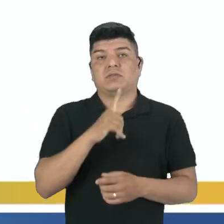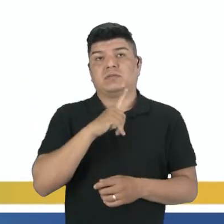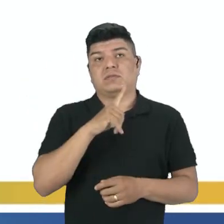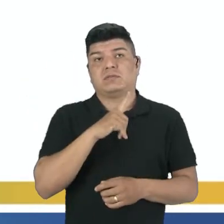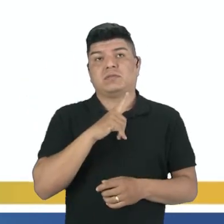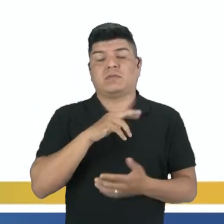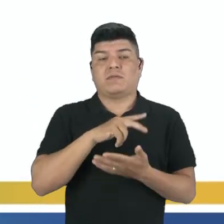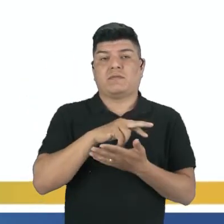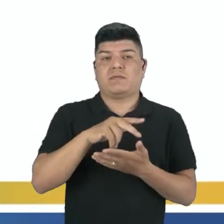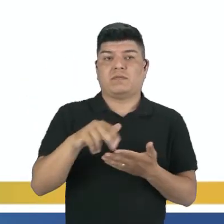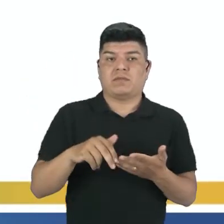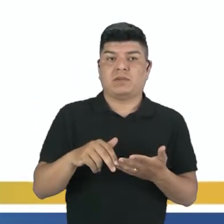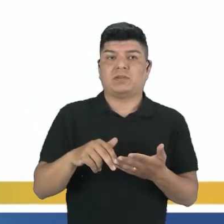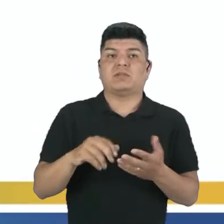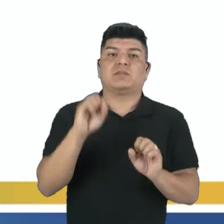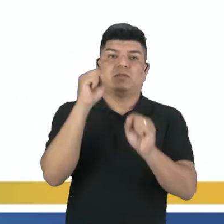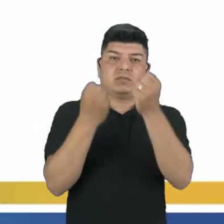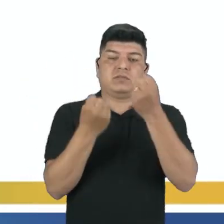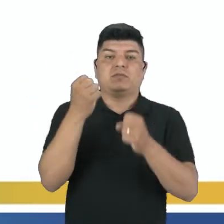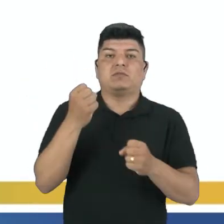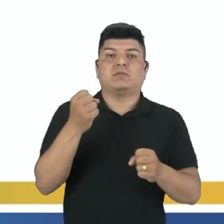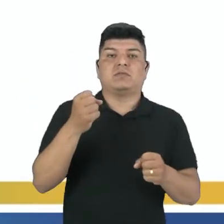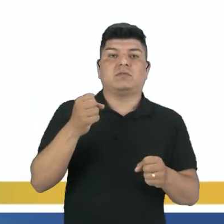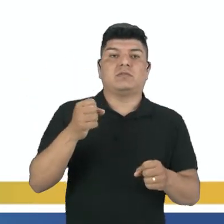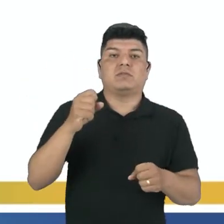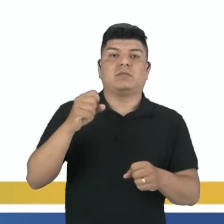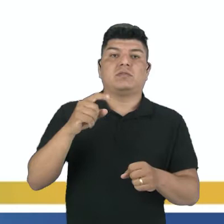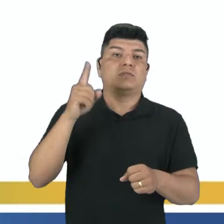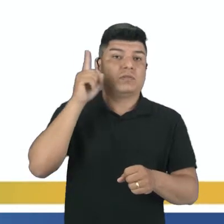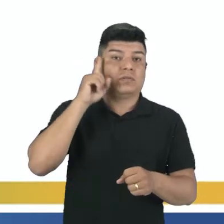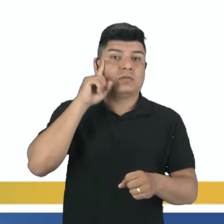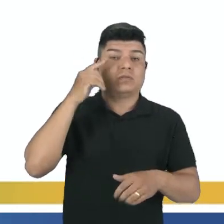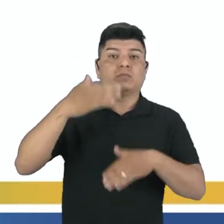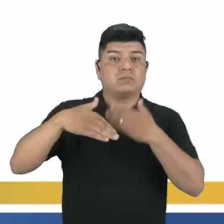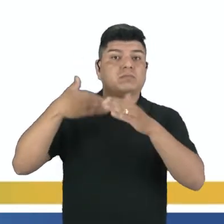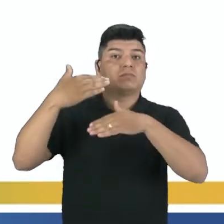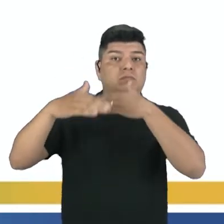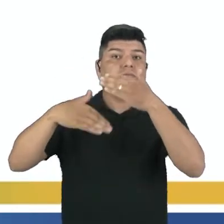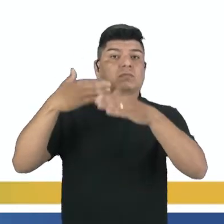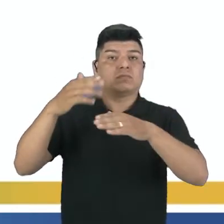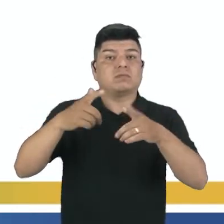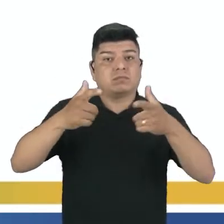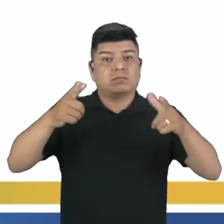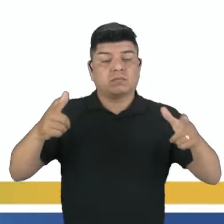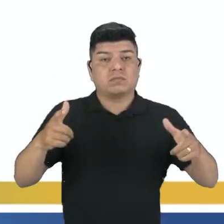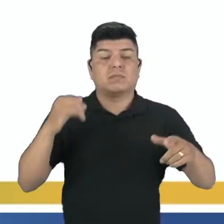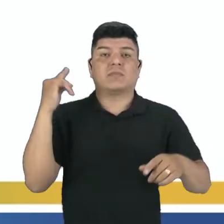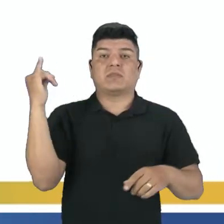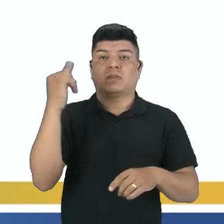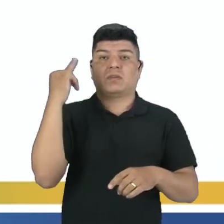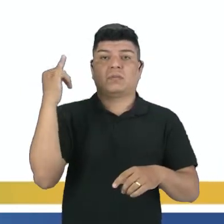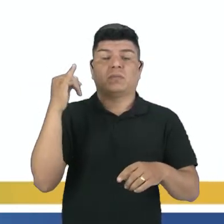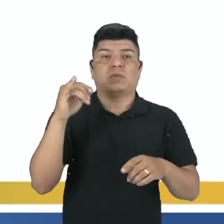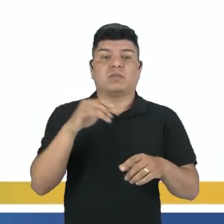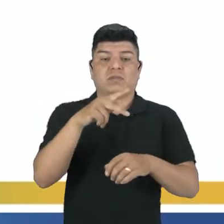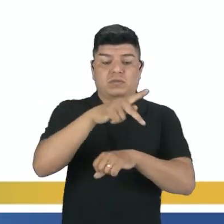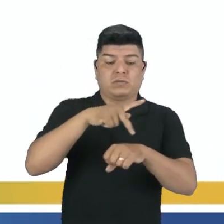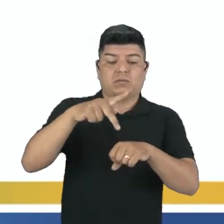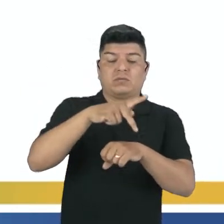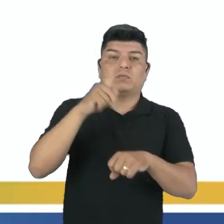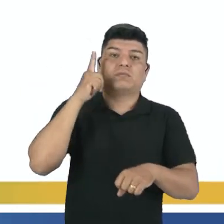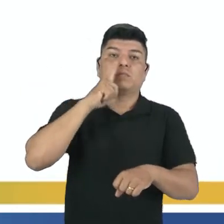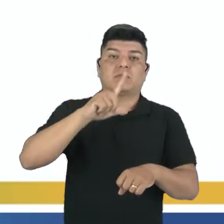vários tipos de indústria e cada dia vão crescendo mais essa produção industrial. E é importante quando um país